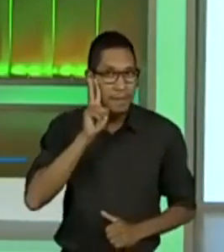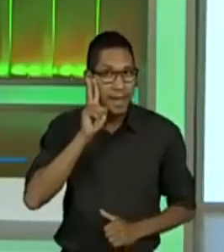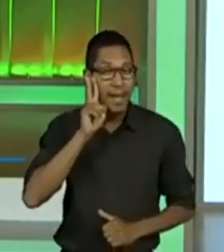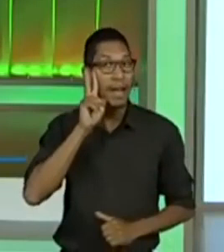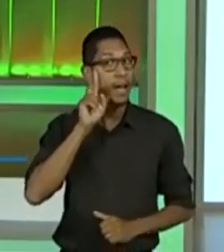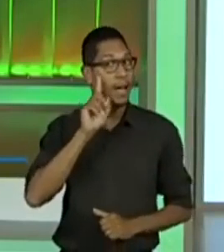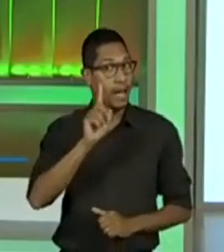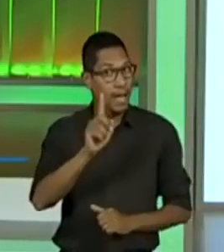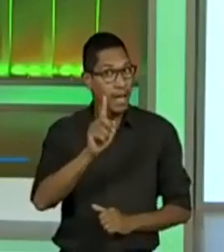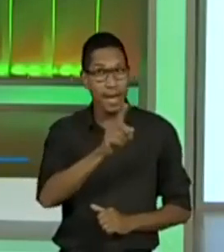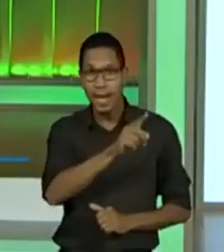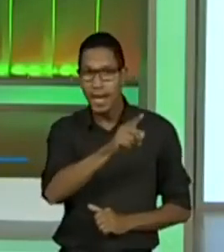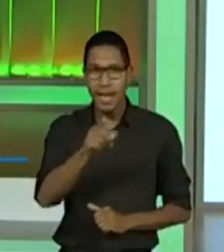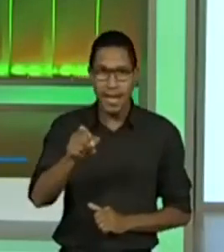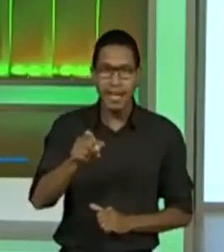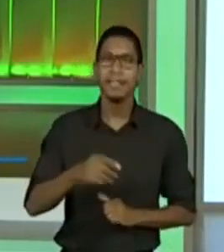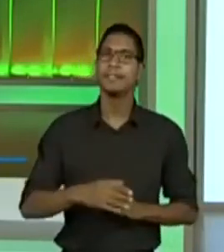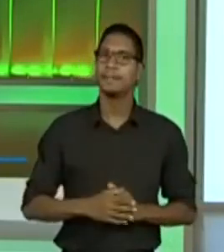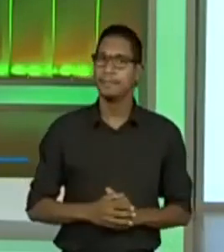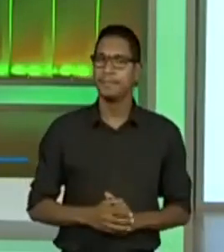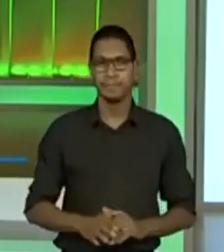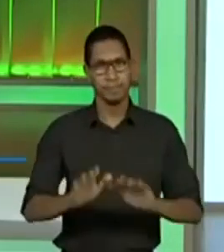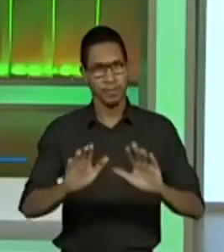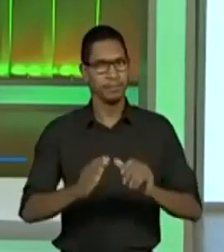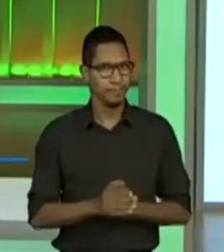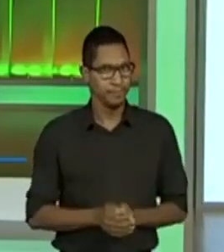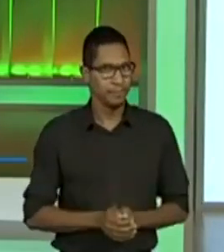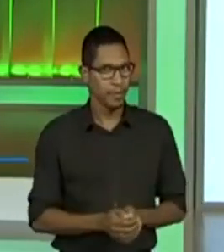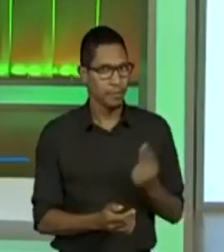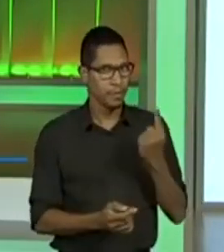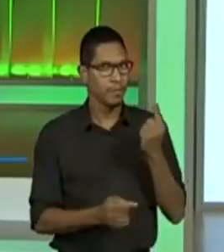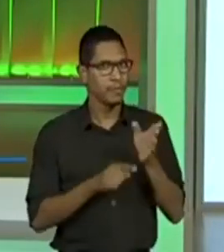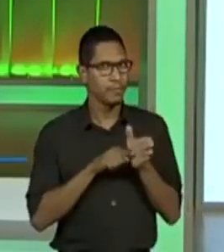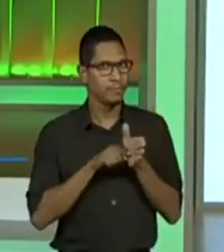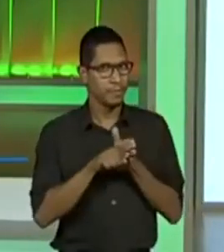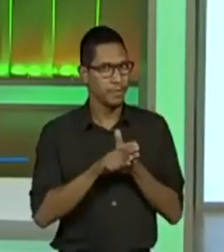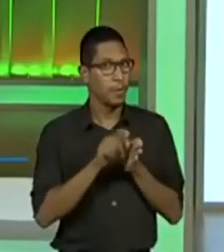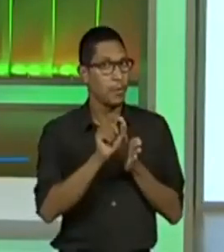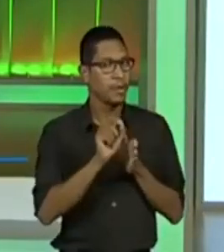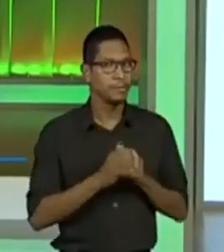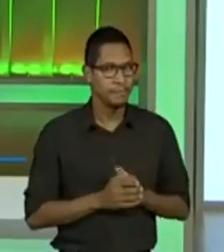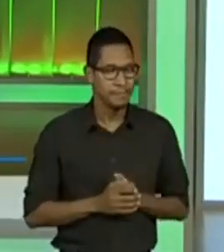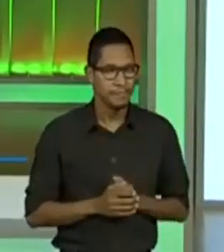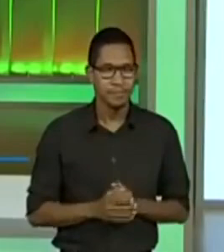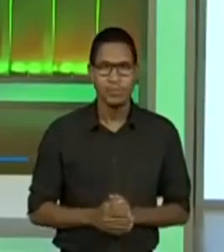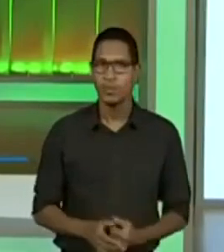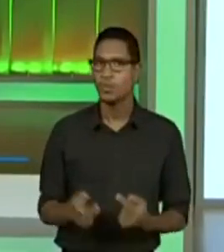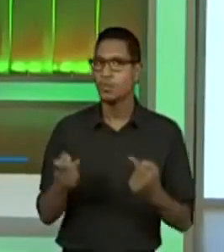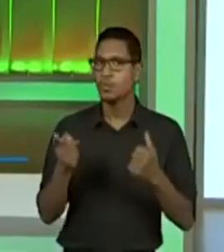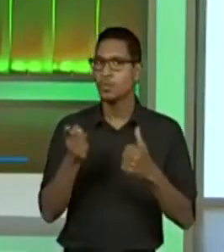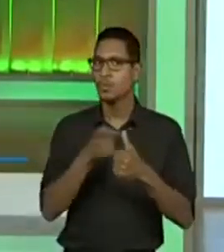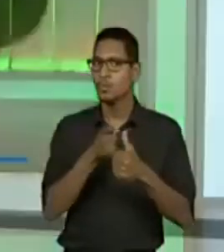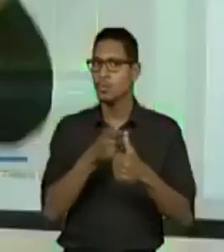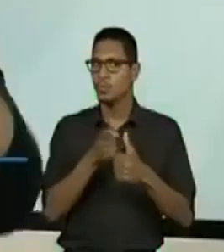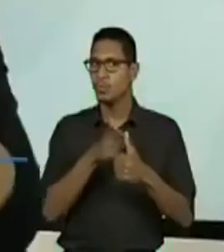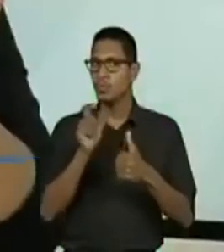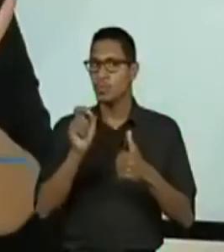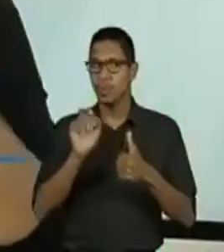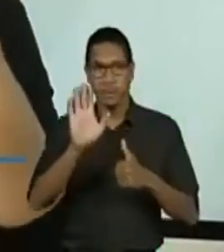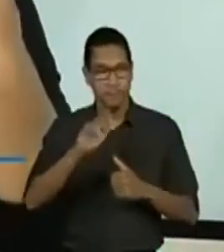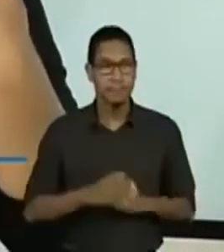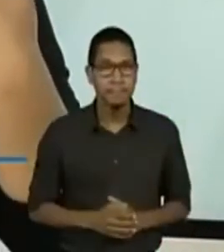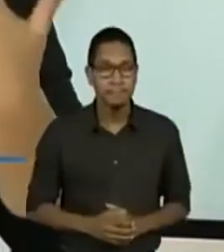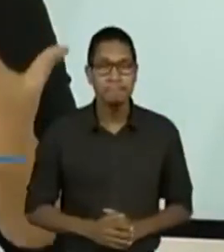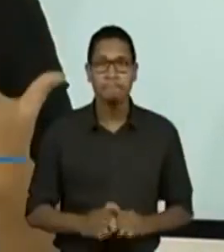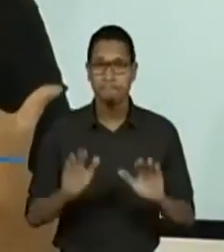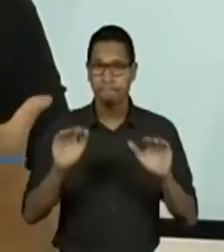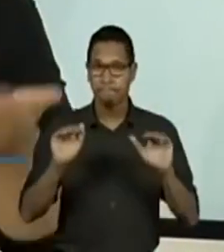recordar, primeiro, eu tenho que fazer as perguntinhas básicas, que é, primeira coisa, primeiro aqui, pessoal,